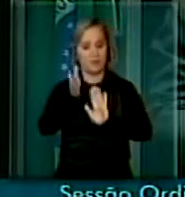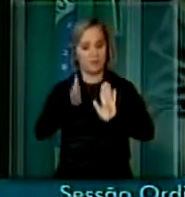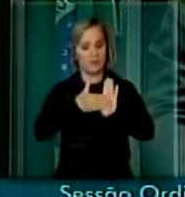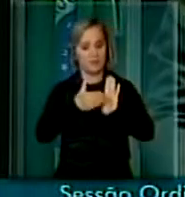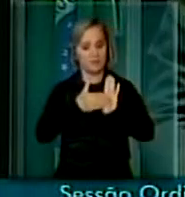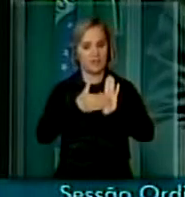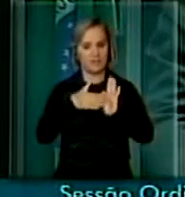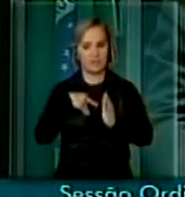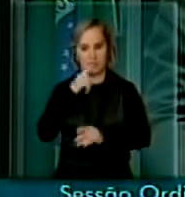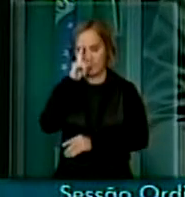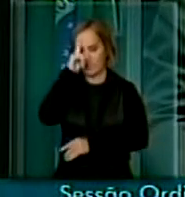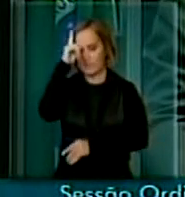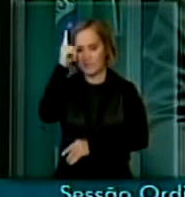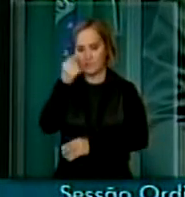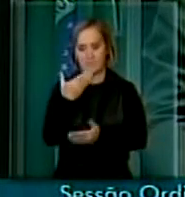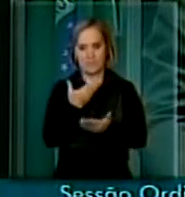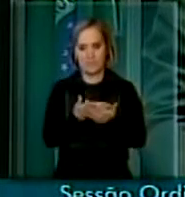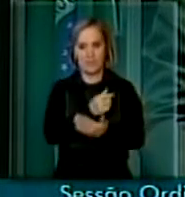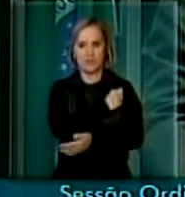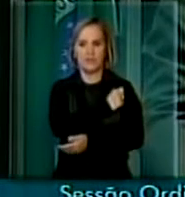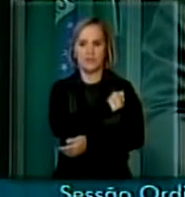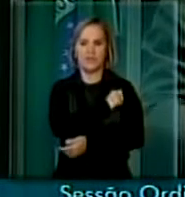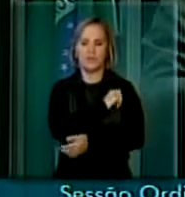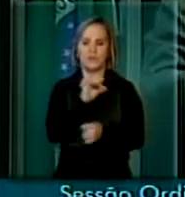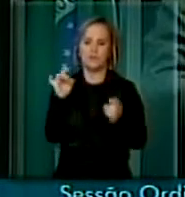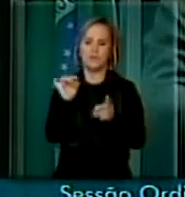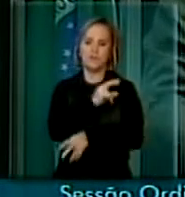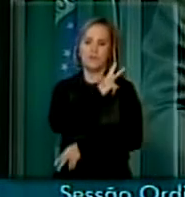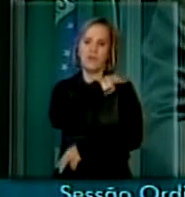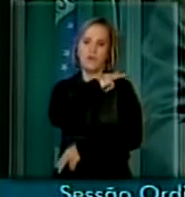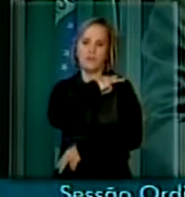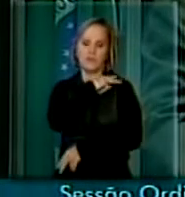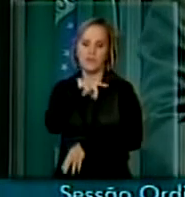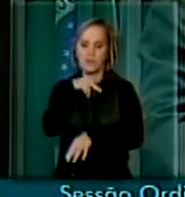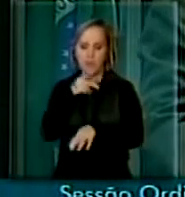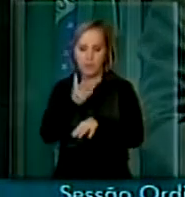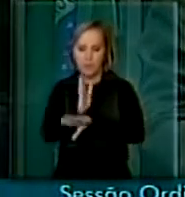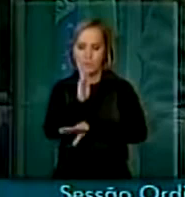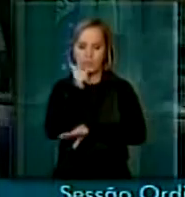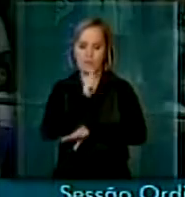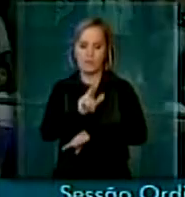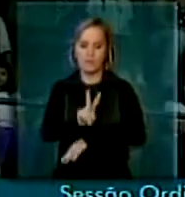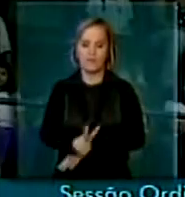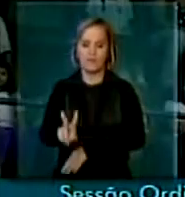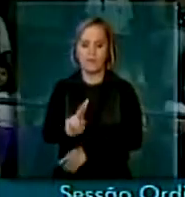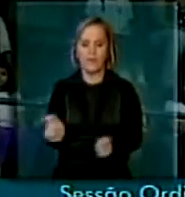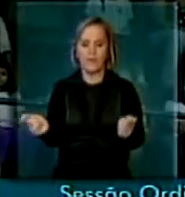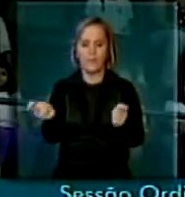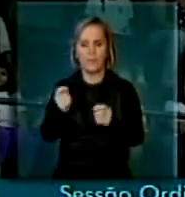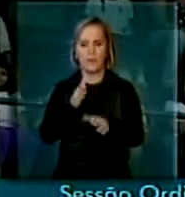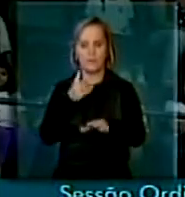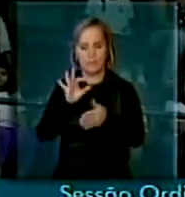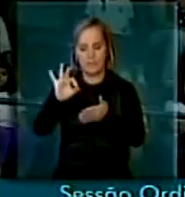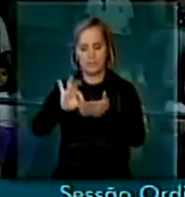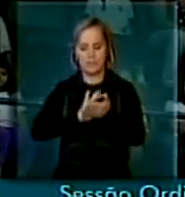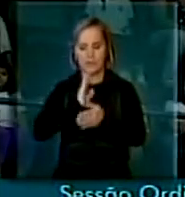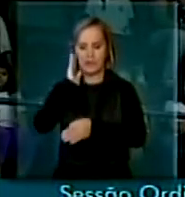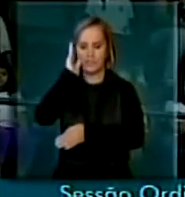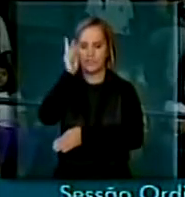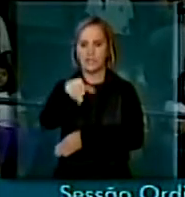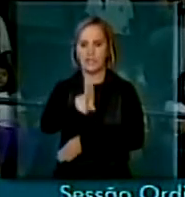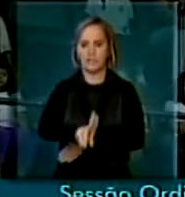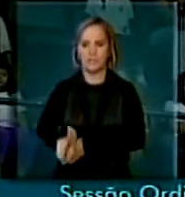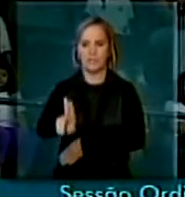ao final do segundo ano do ensino médio, for aprovado no vestibular, possa ser matriculado direto na universidade.